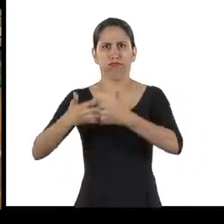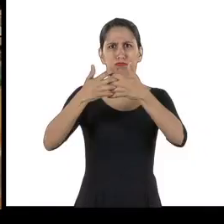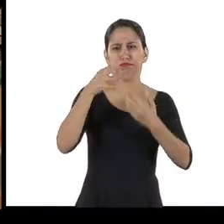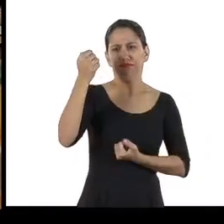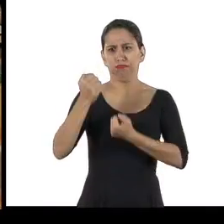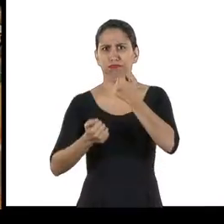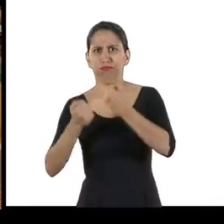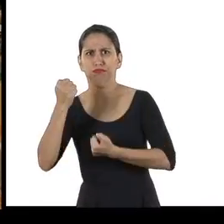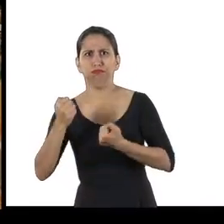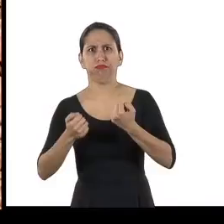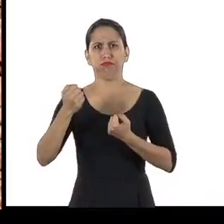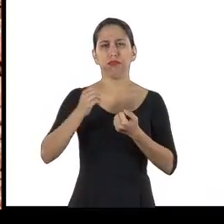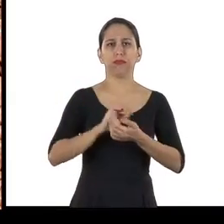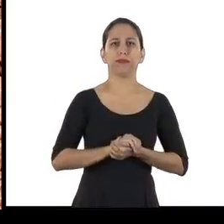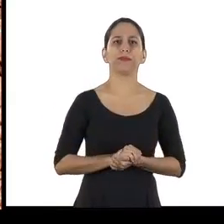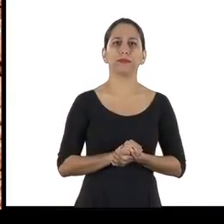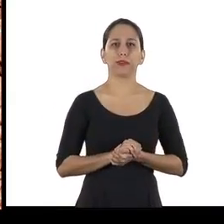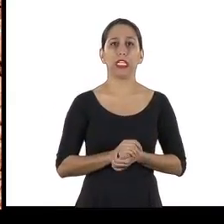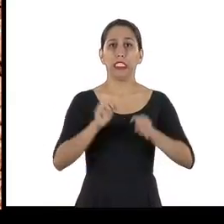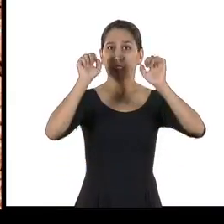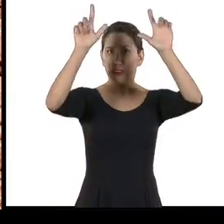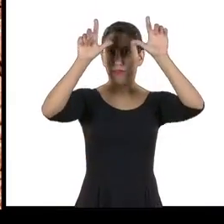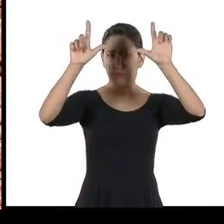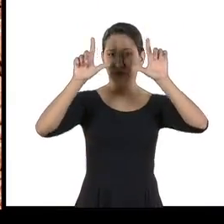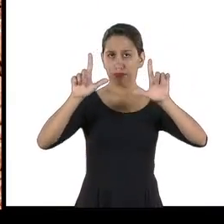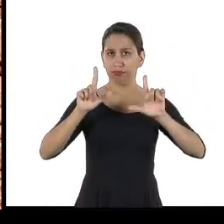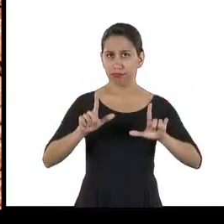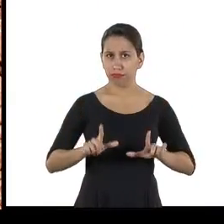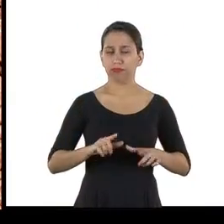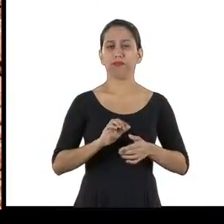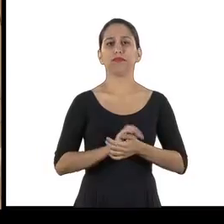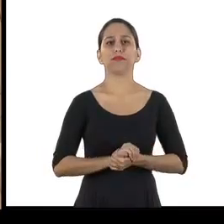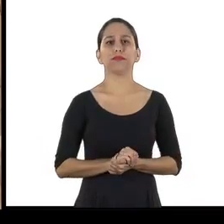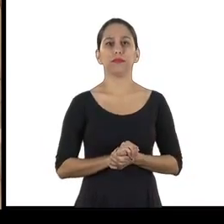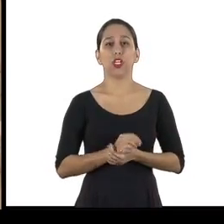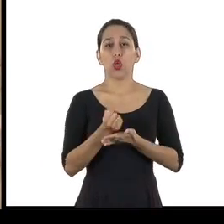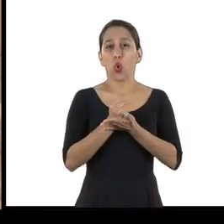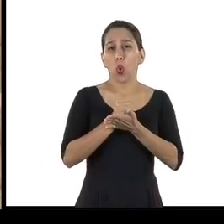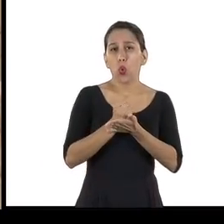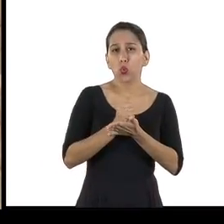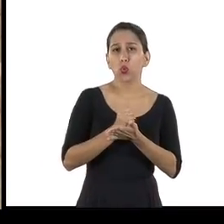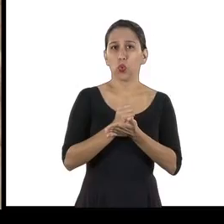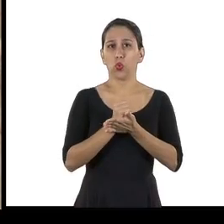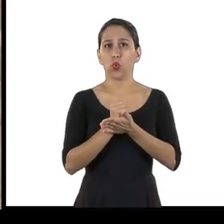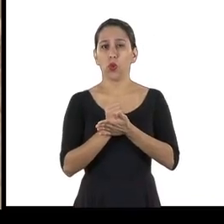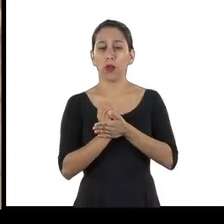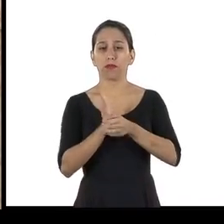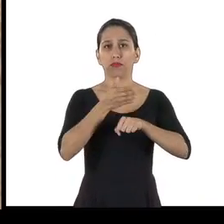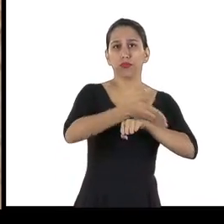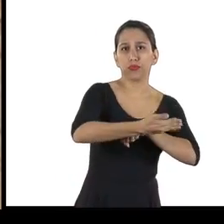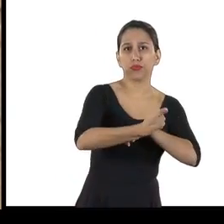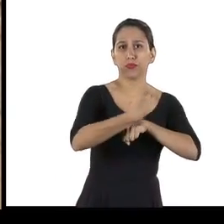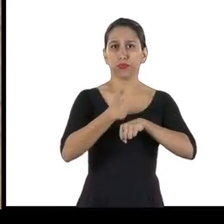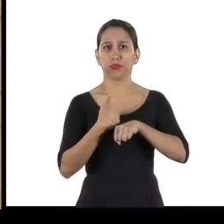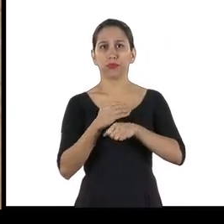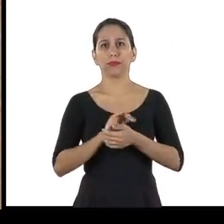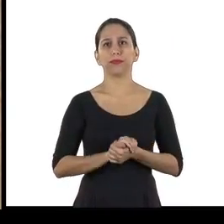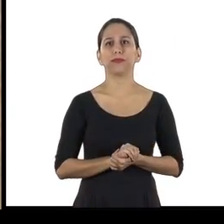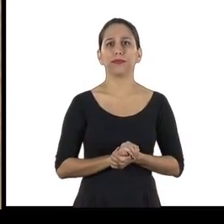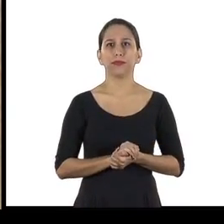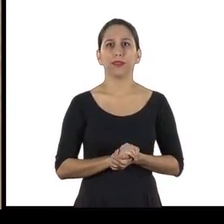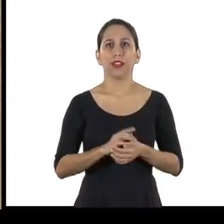sinalizações, isolamento e controle de acesso e bermas, que são os degraus dos